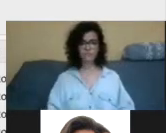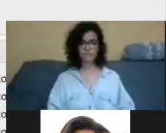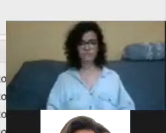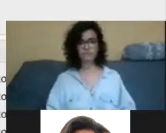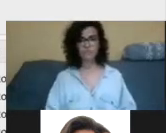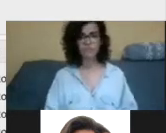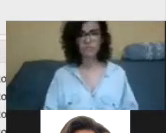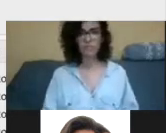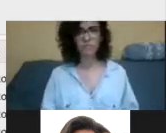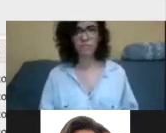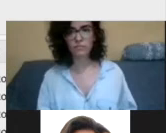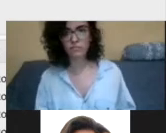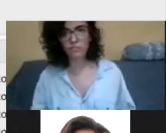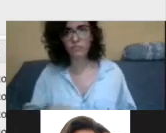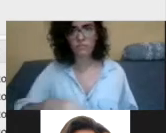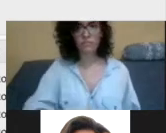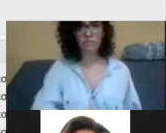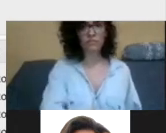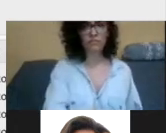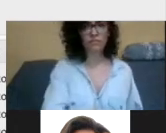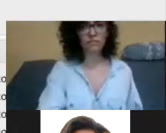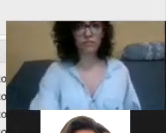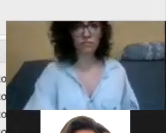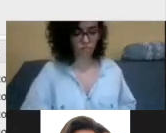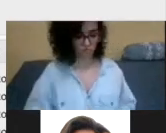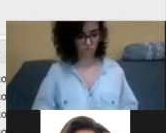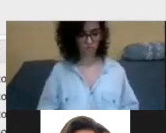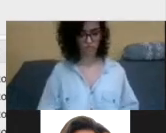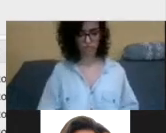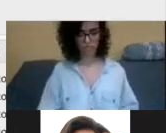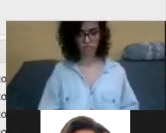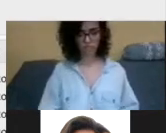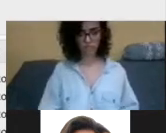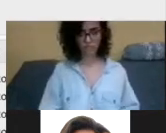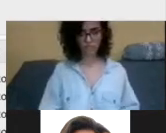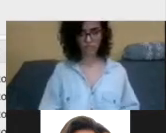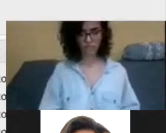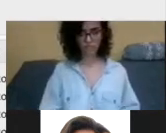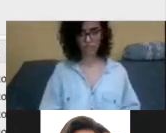A gente não está te ouvindo, Patrícia. Acho que o seu microfone está silenciado.